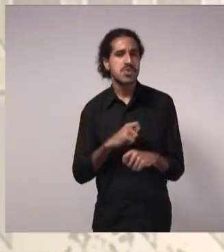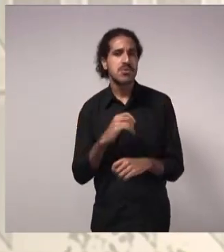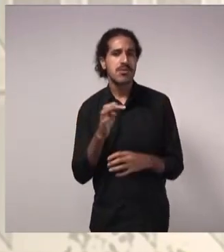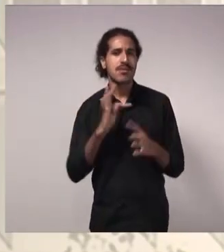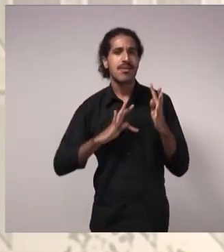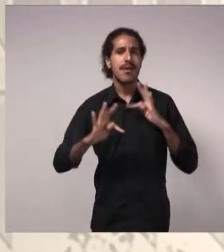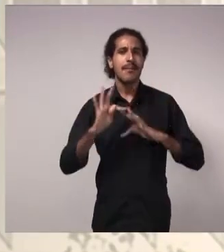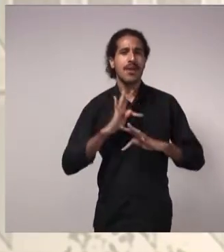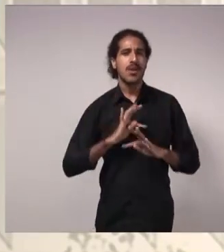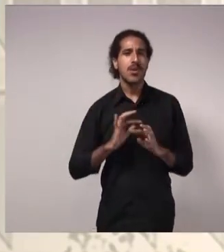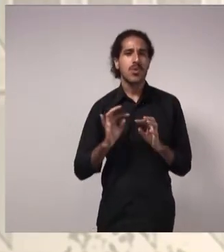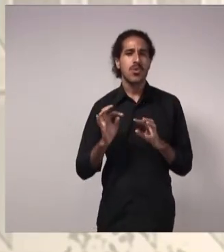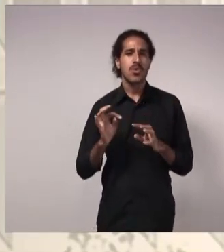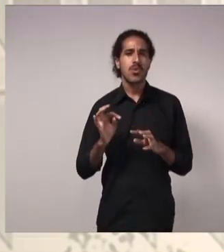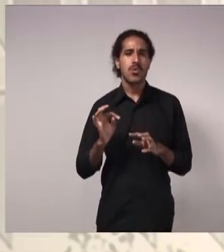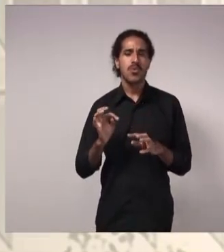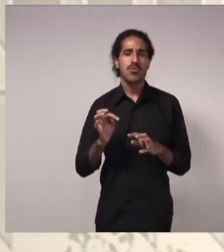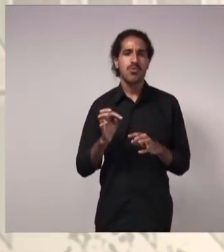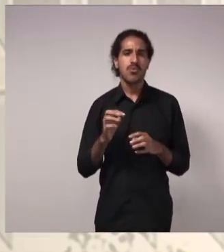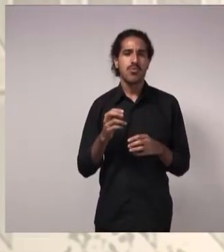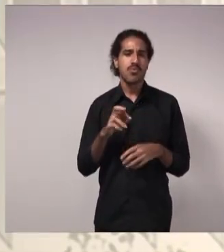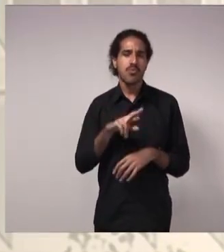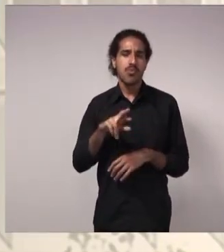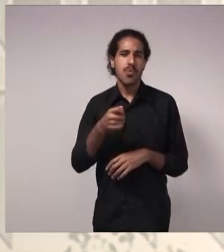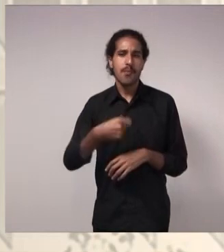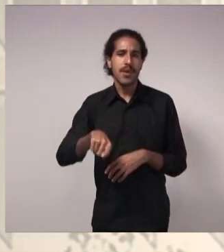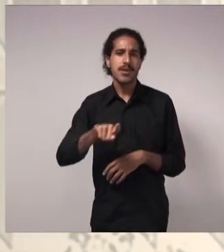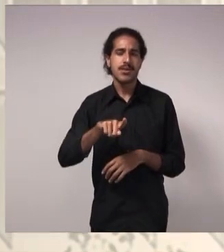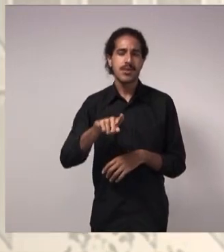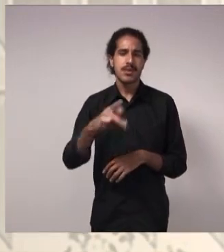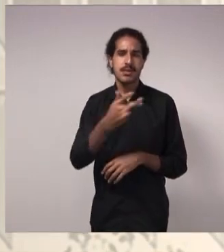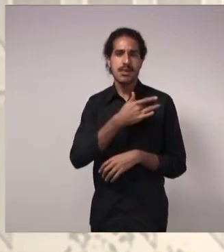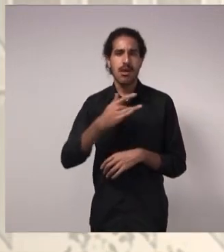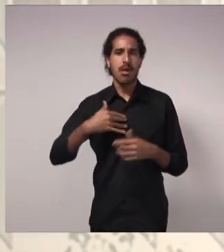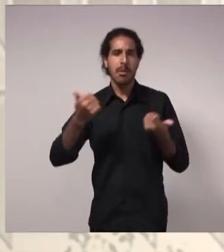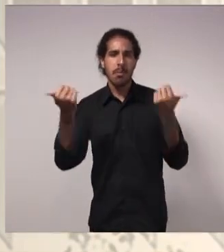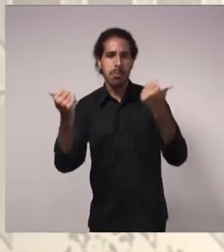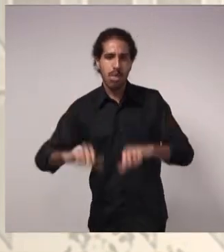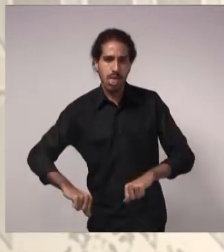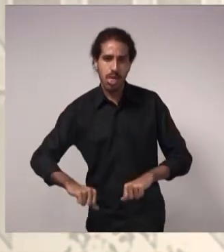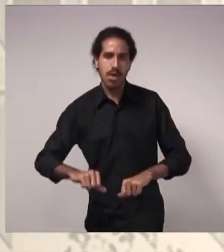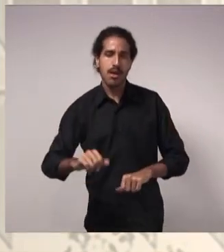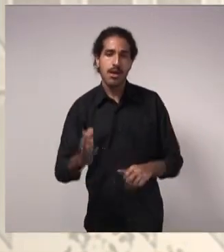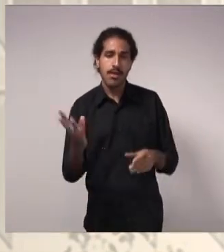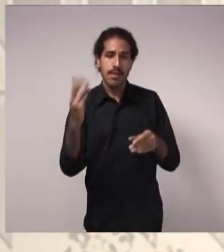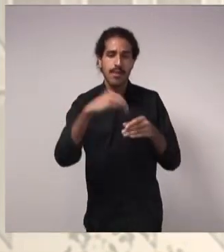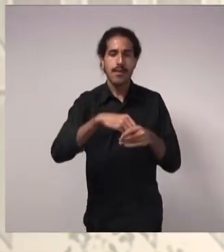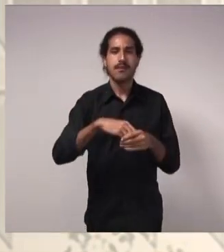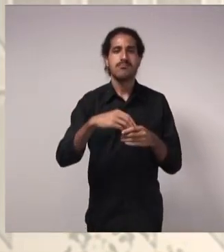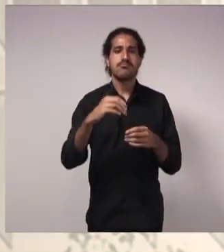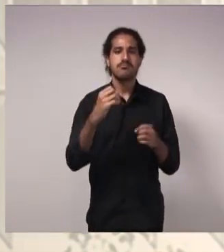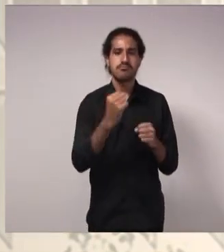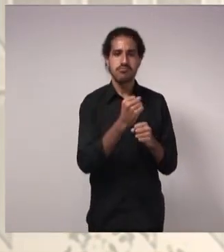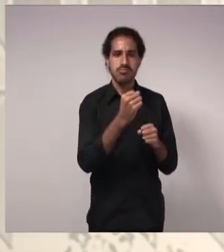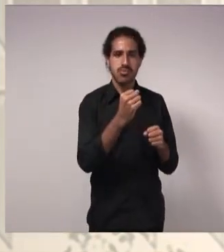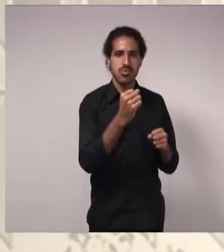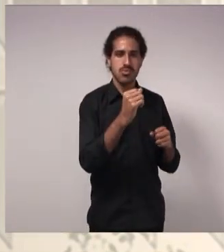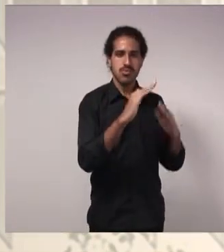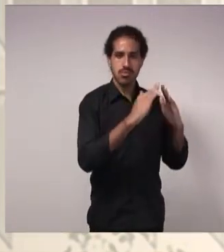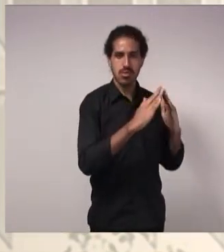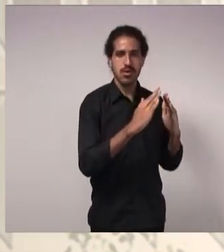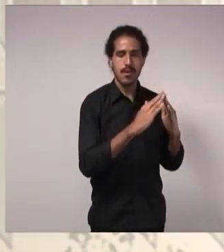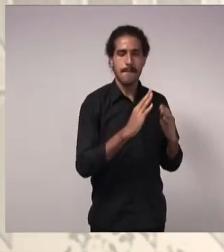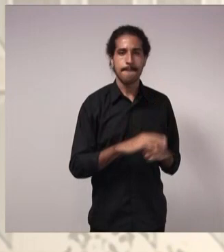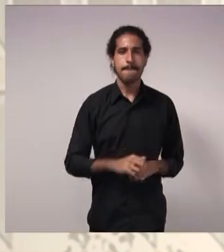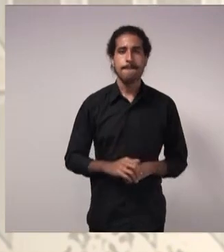forma que não possa causar nenhum dano à saúde dos usuários dentro da edificação. Então, esse estudo, é um